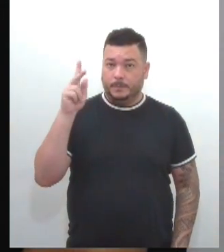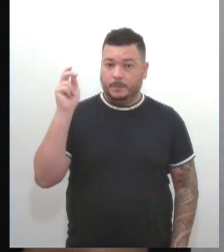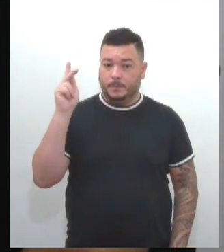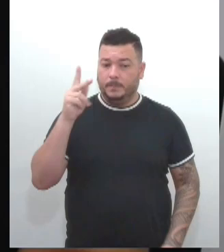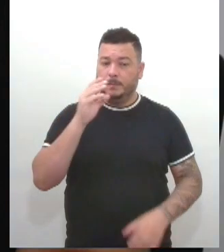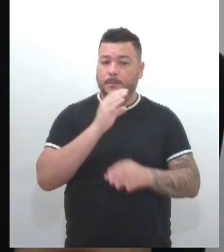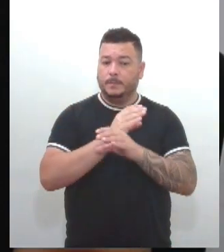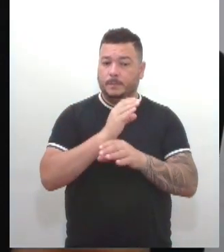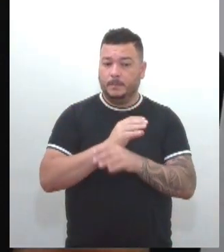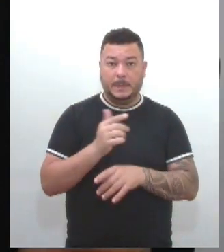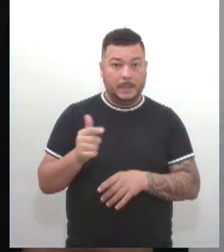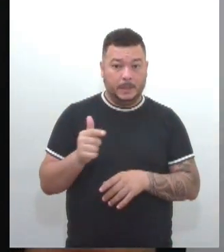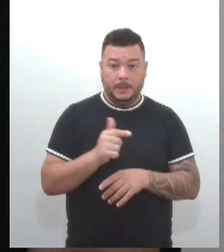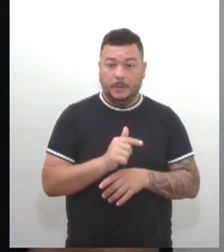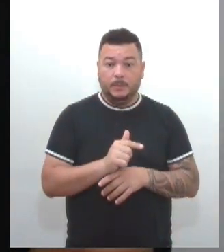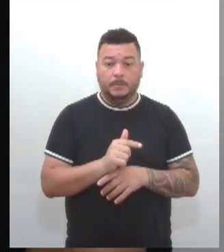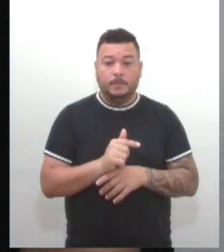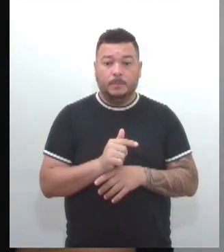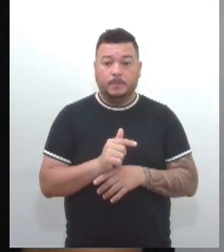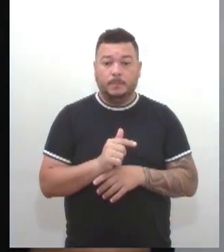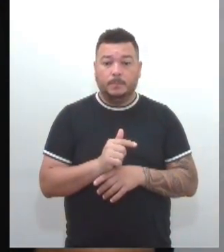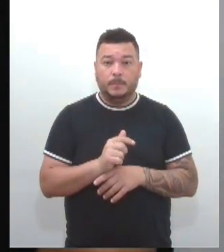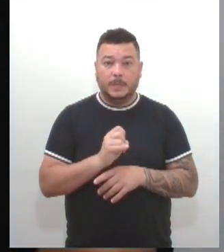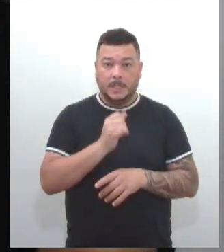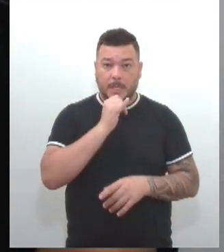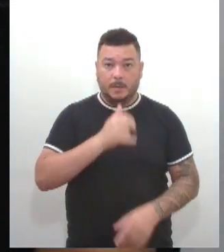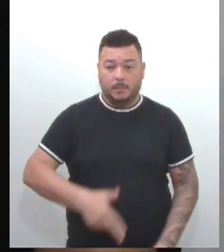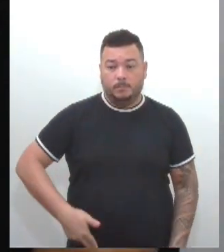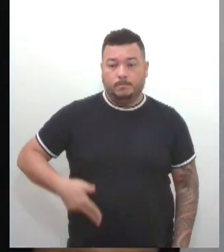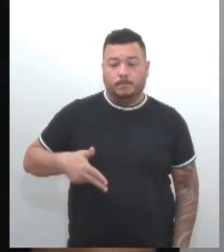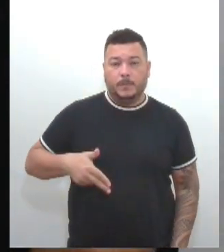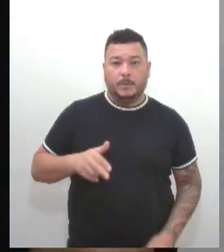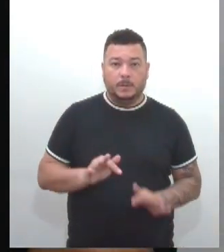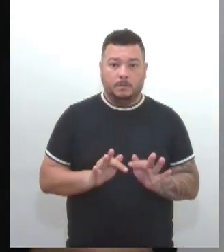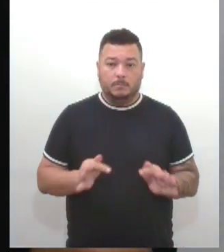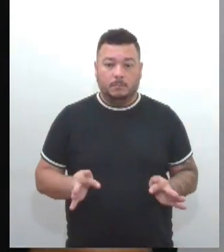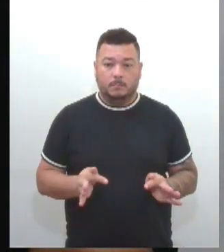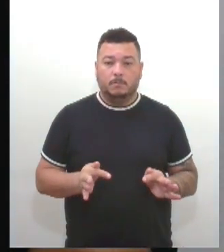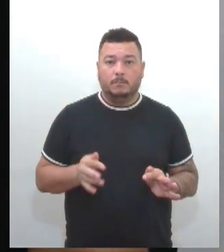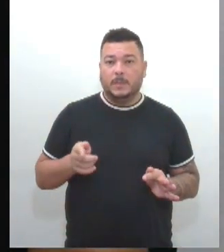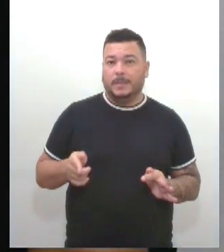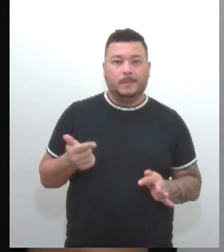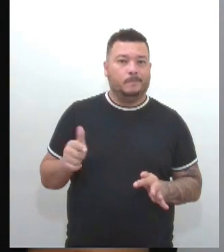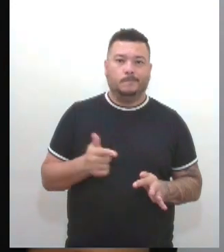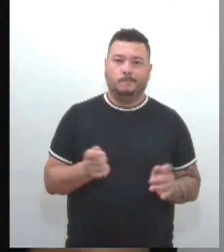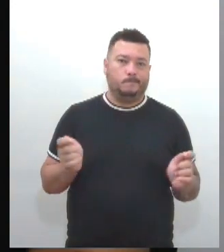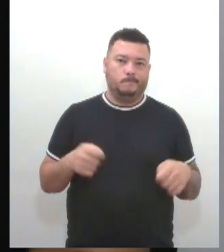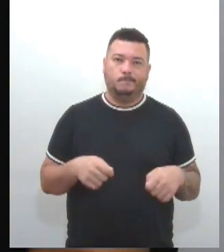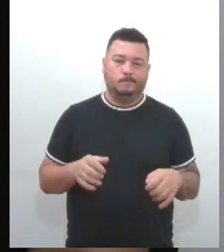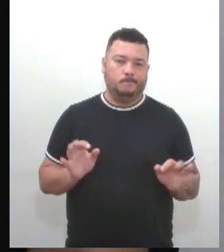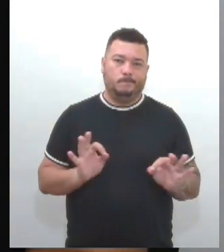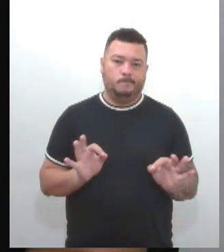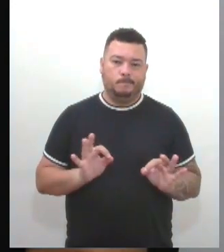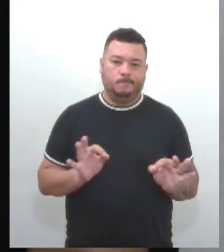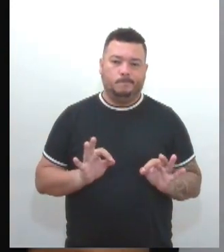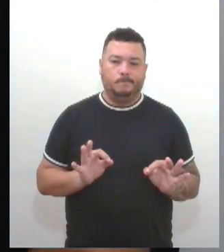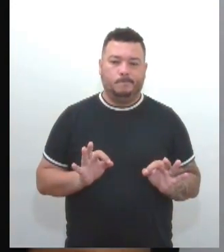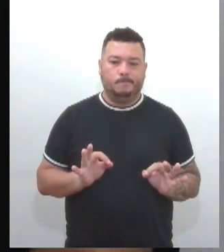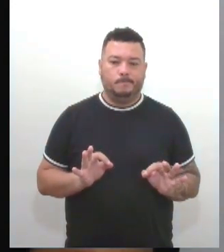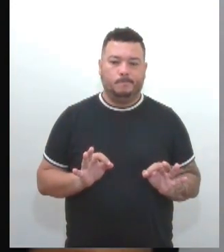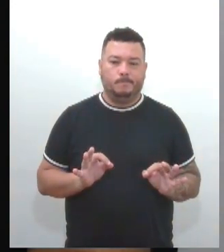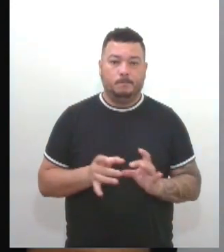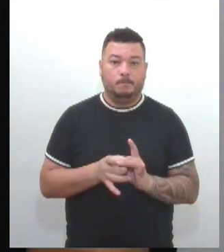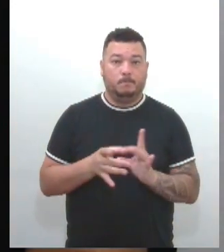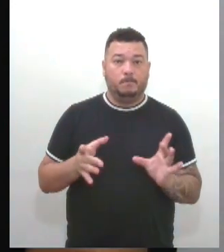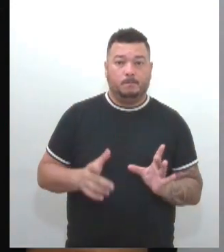só com o porte de arma de fogo simples, ele não teria essa possibilidade, por exemplo, de ter o livre porte em âmbito